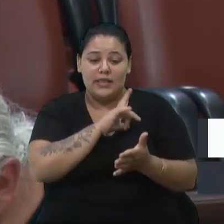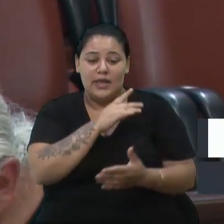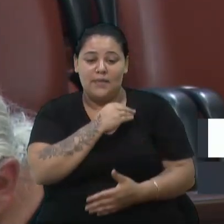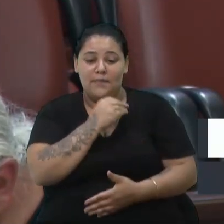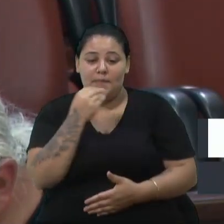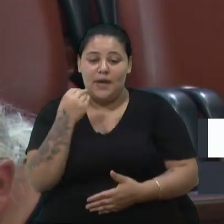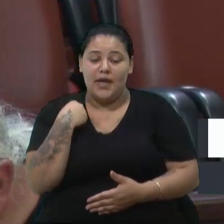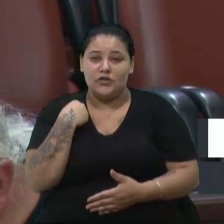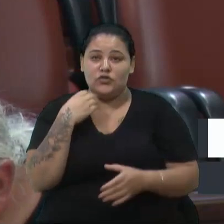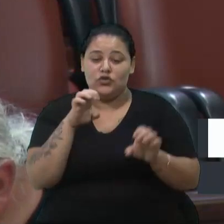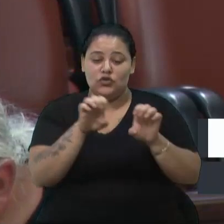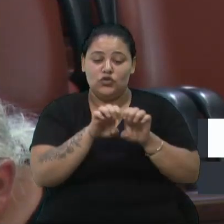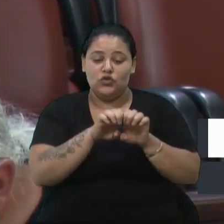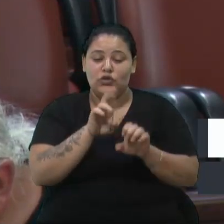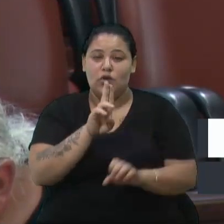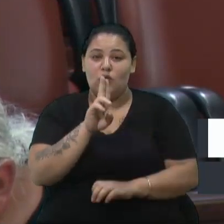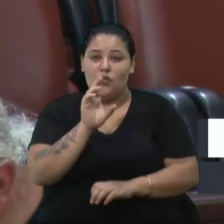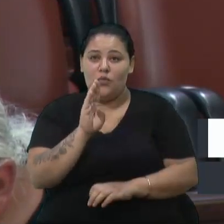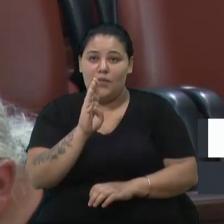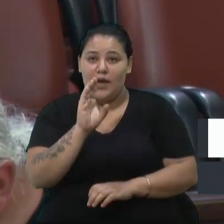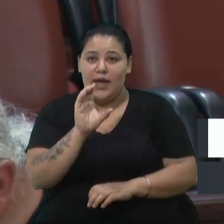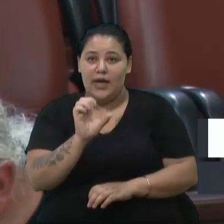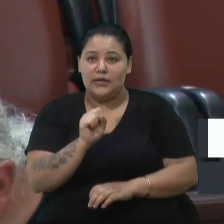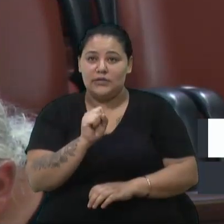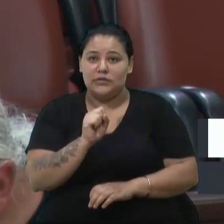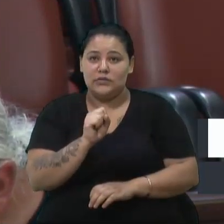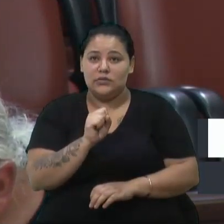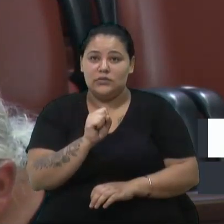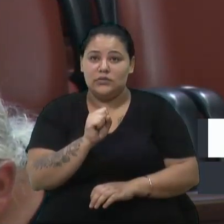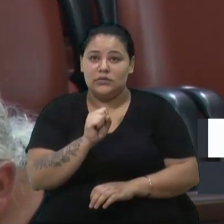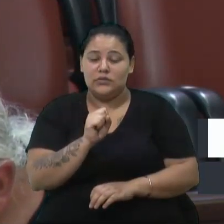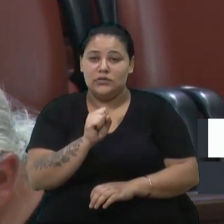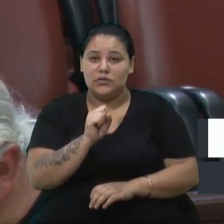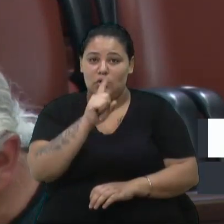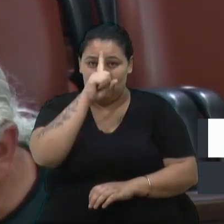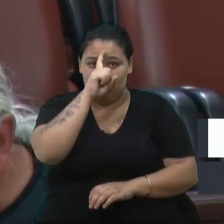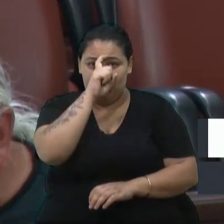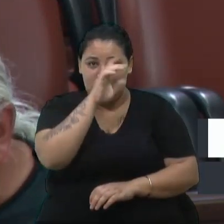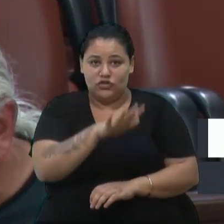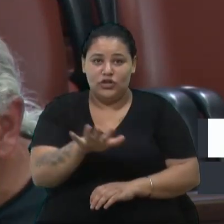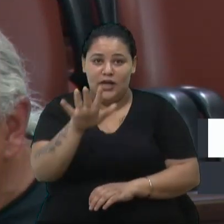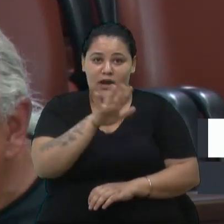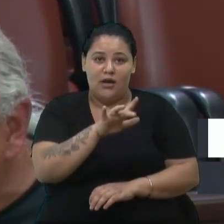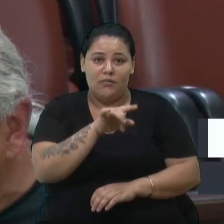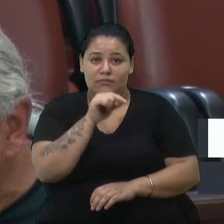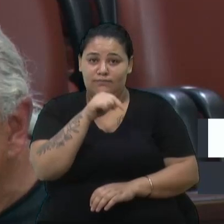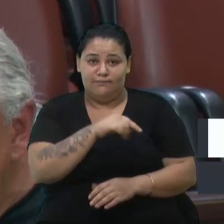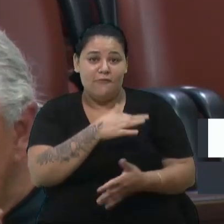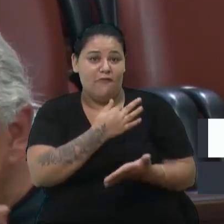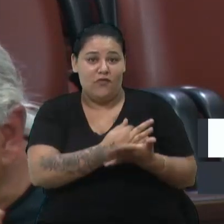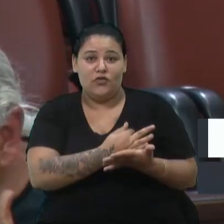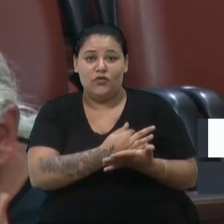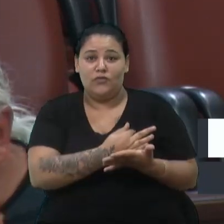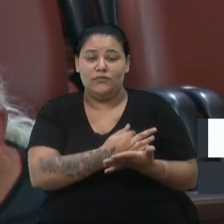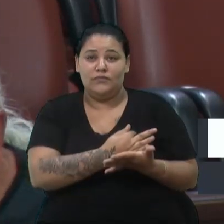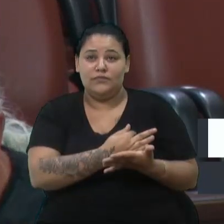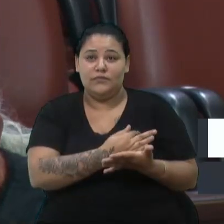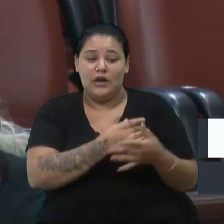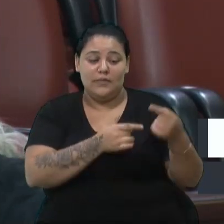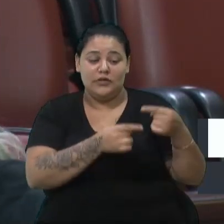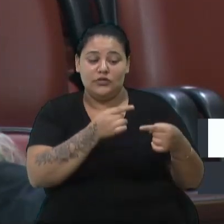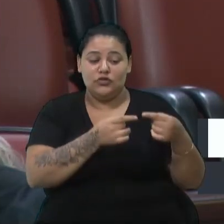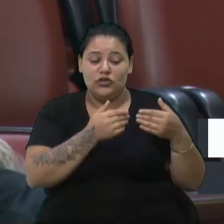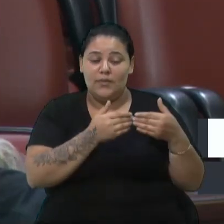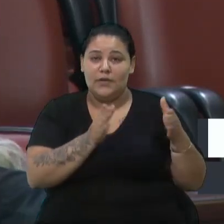nas UBS, lutar... Aliás, o Hospital Geral não estava presente aqui na Conferência Municipal de Saúde. Era para a gente discutir a